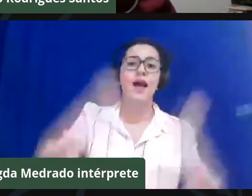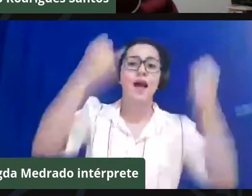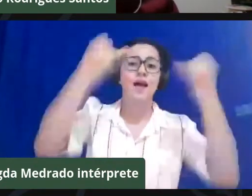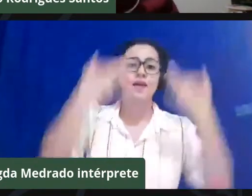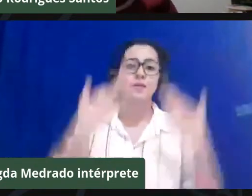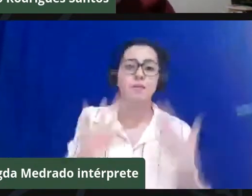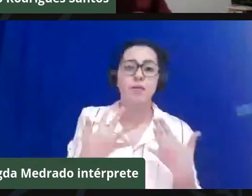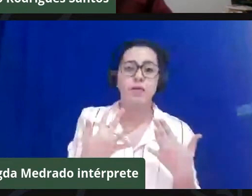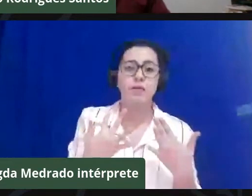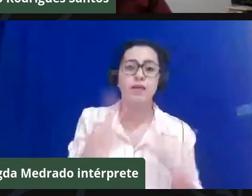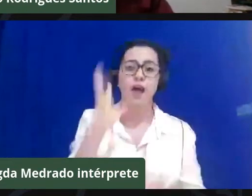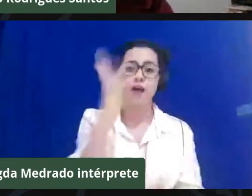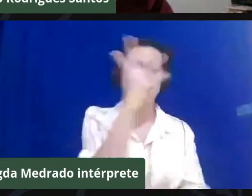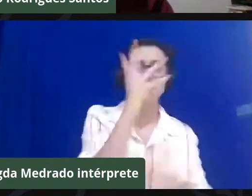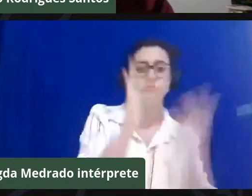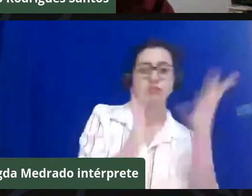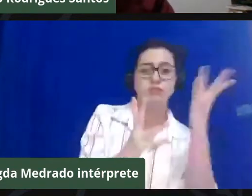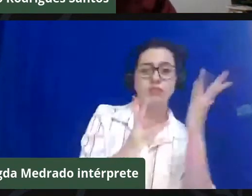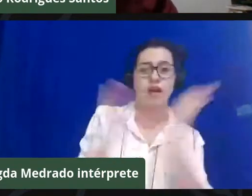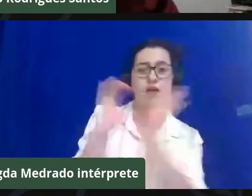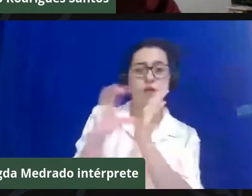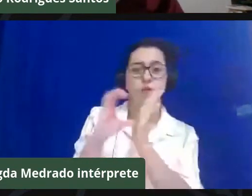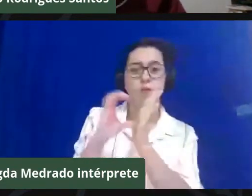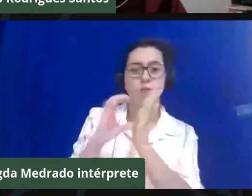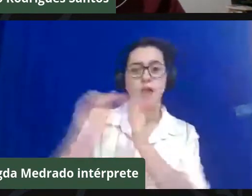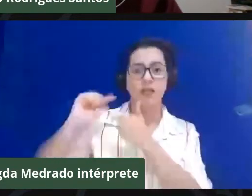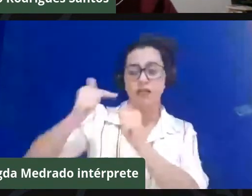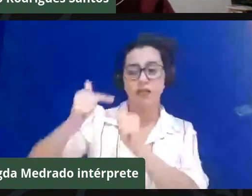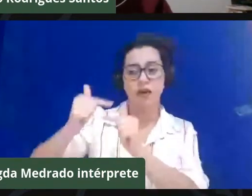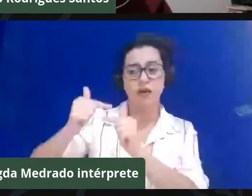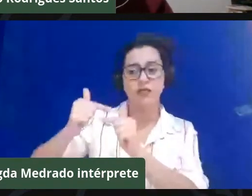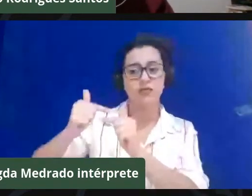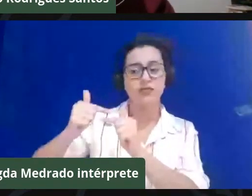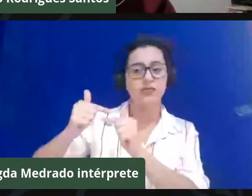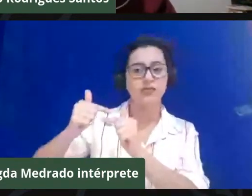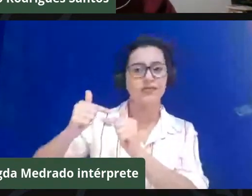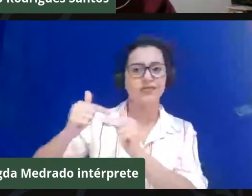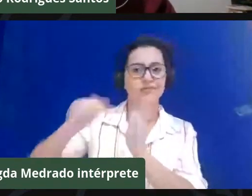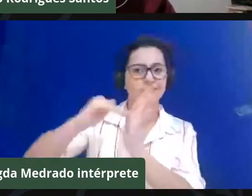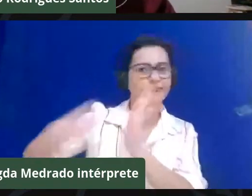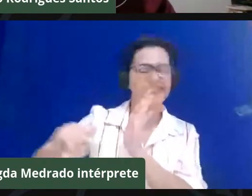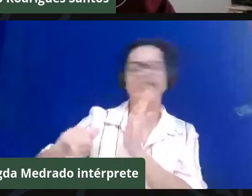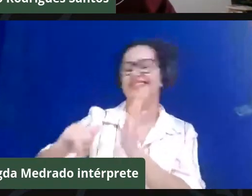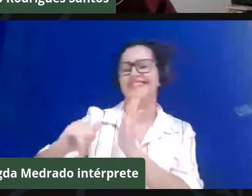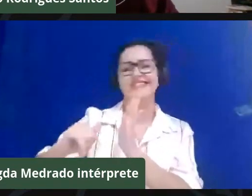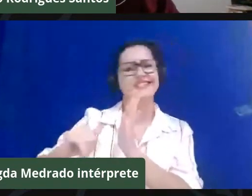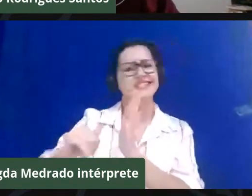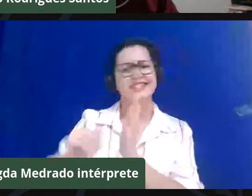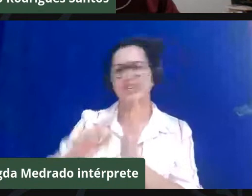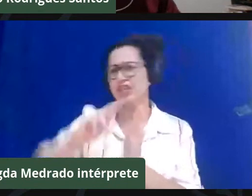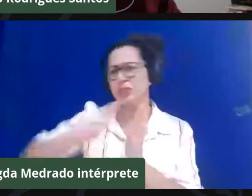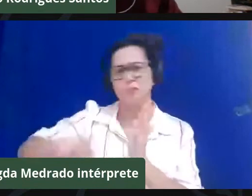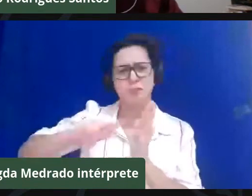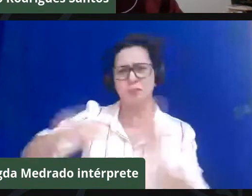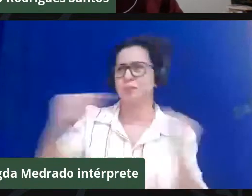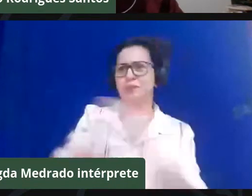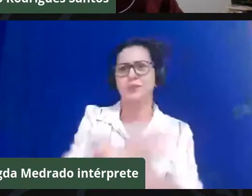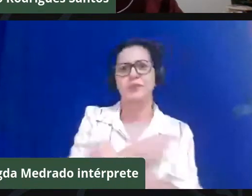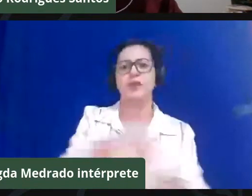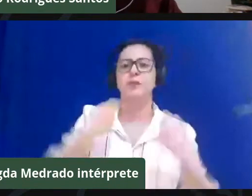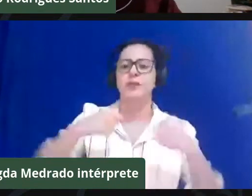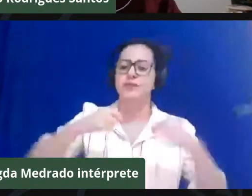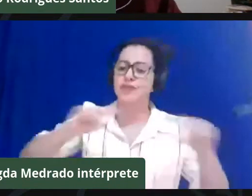grande, é impossível. Mas por que se fala nessa discussão de meio ambiente sem as comunidades tradicionais? Porque as